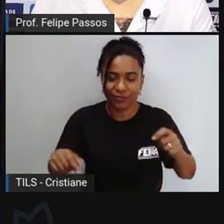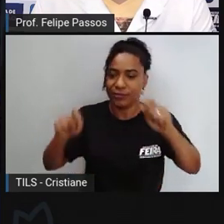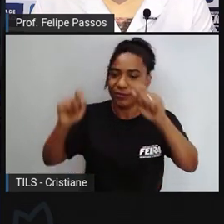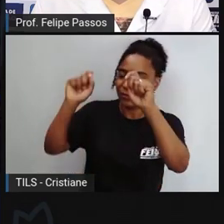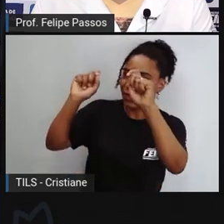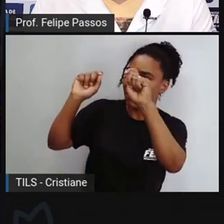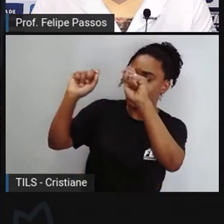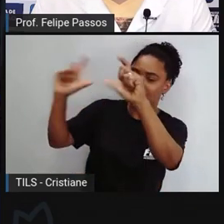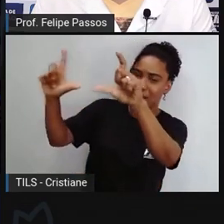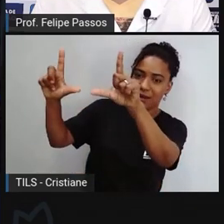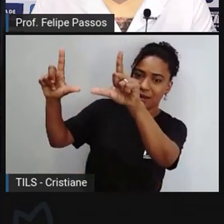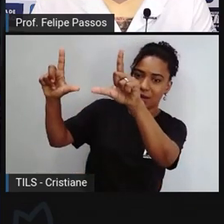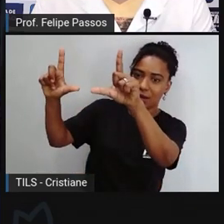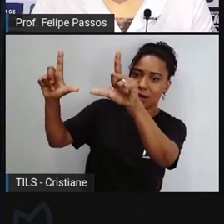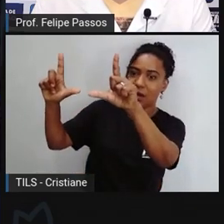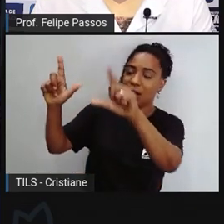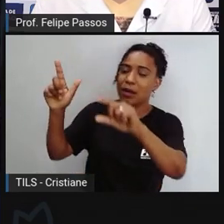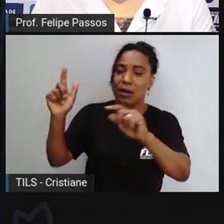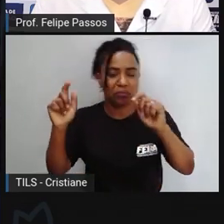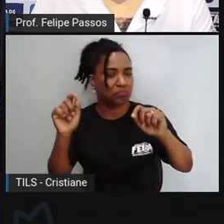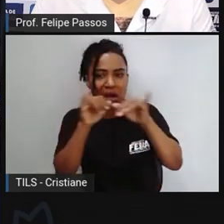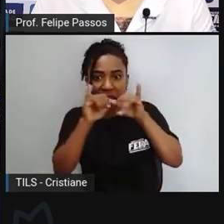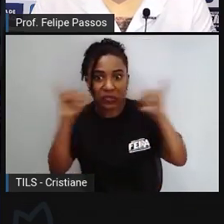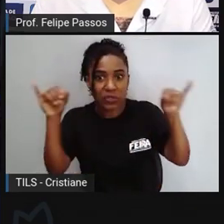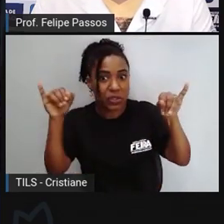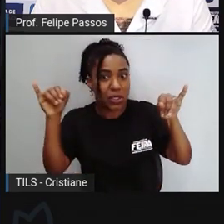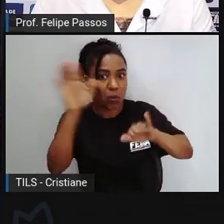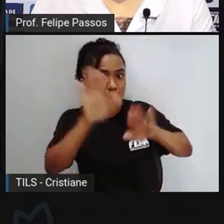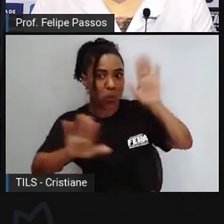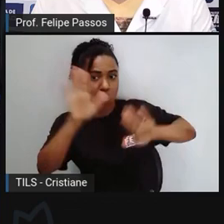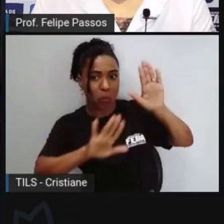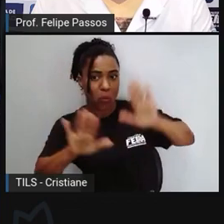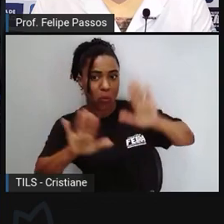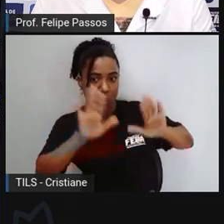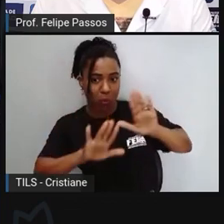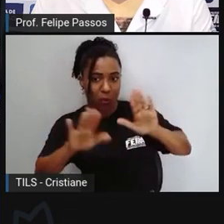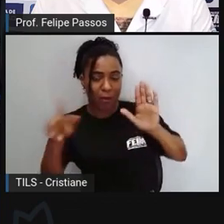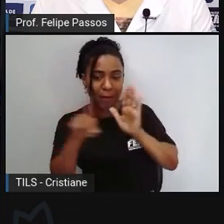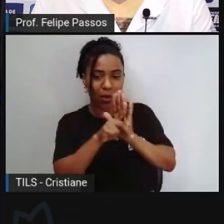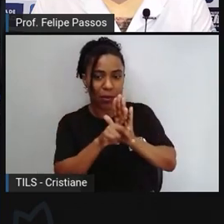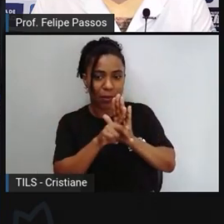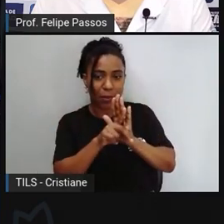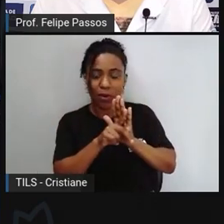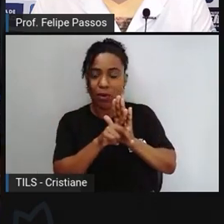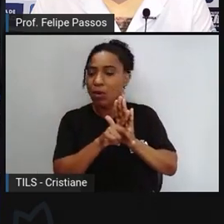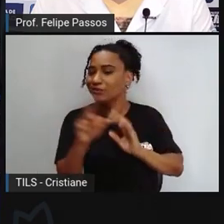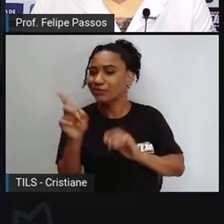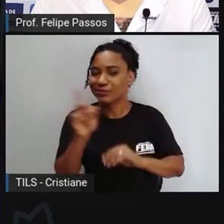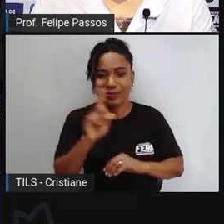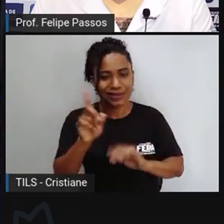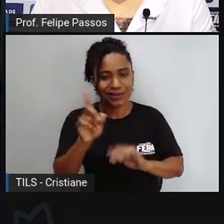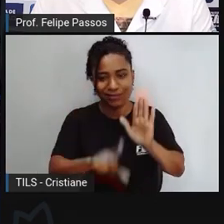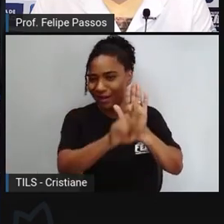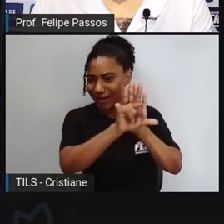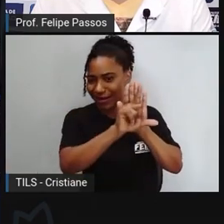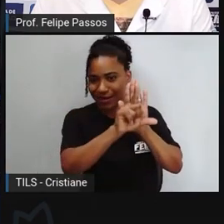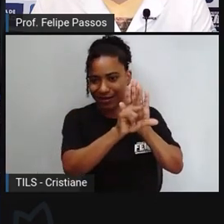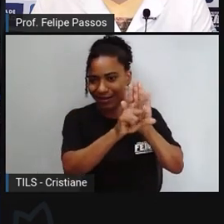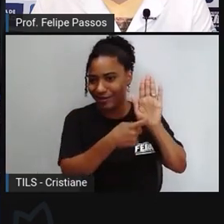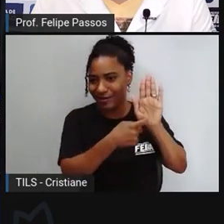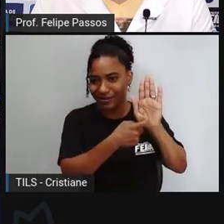não tem placa é área de preservação permanente não